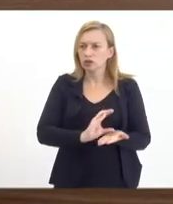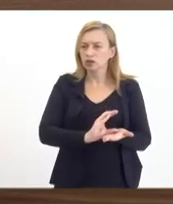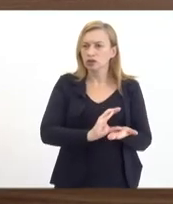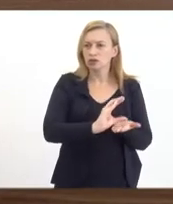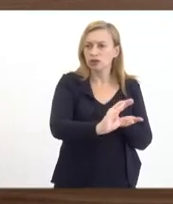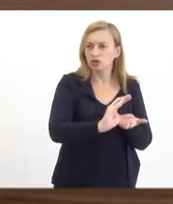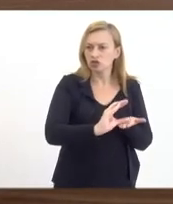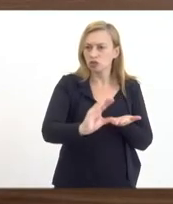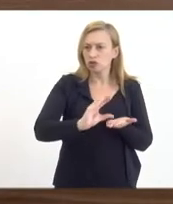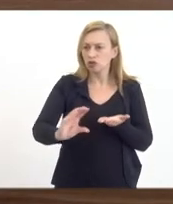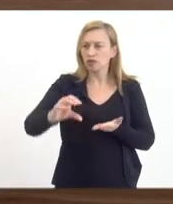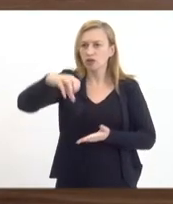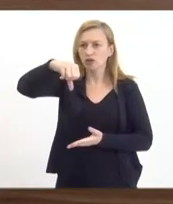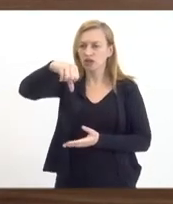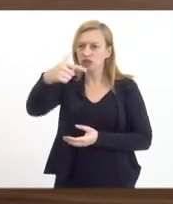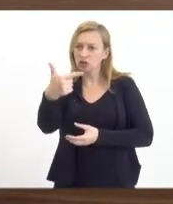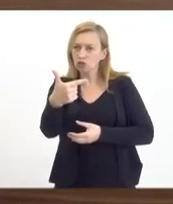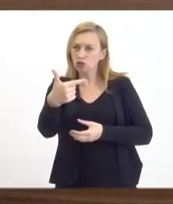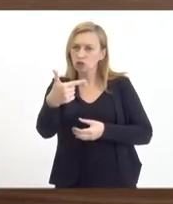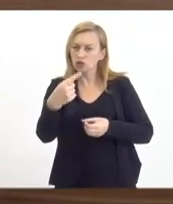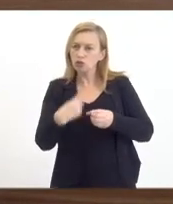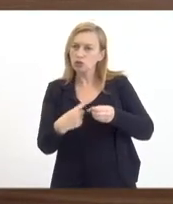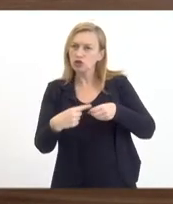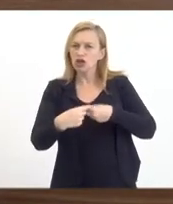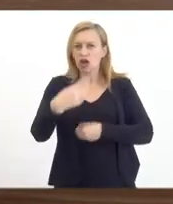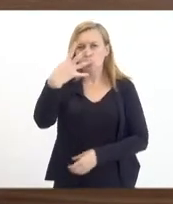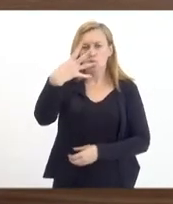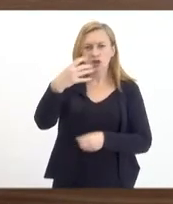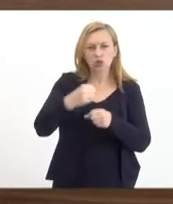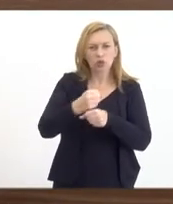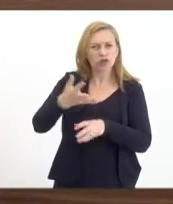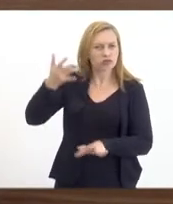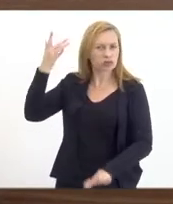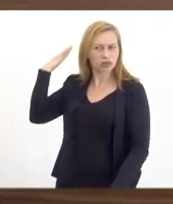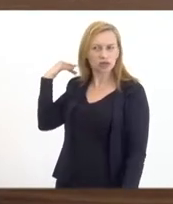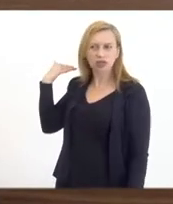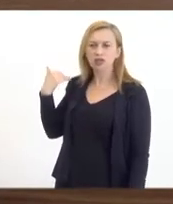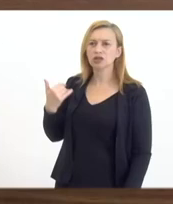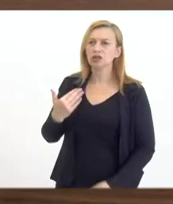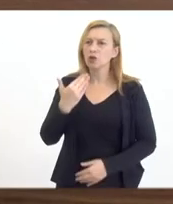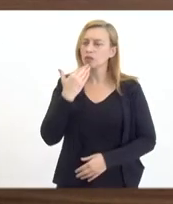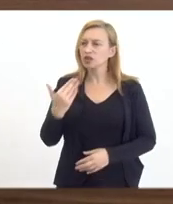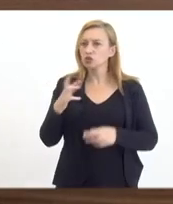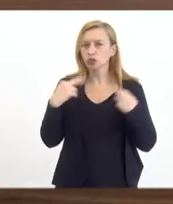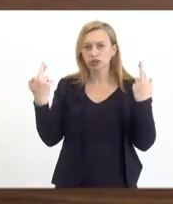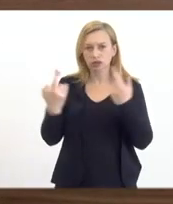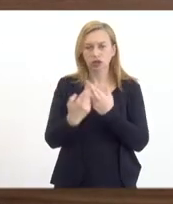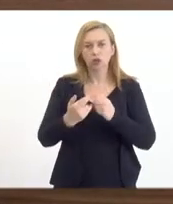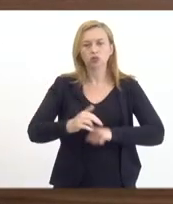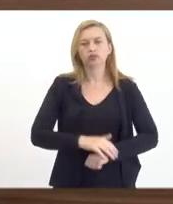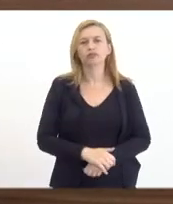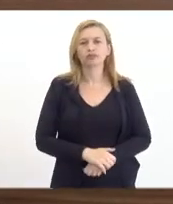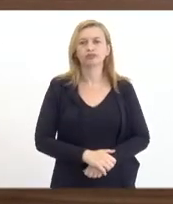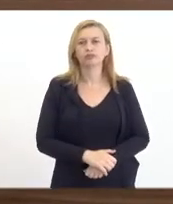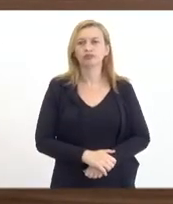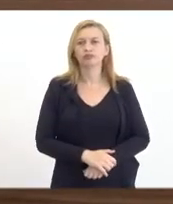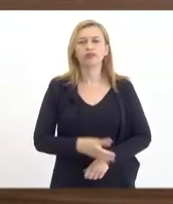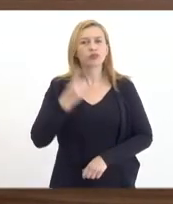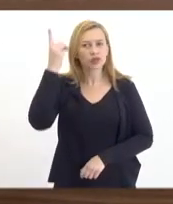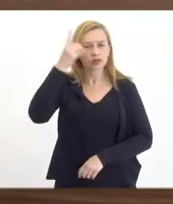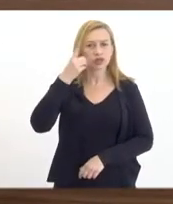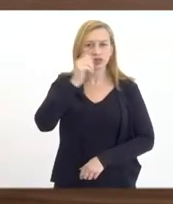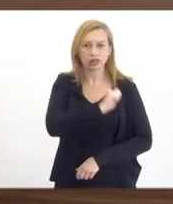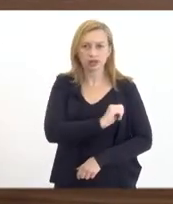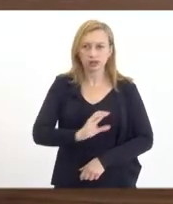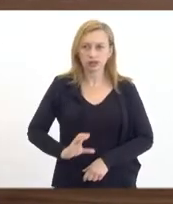municípios. Há coisa de quatro anos atrás, eu pedi uma reunião com o deputado André